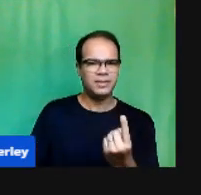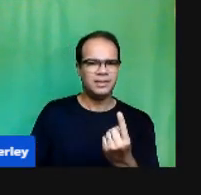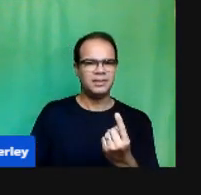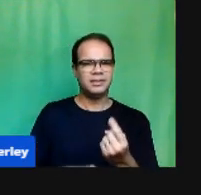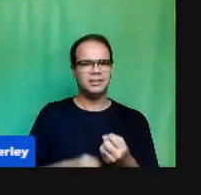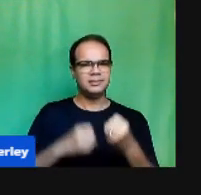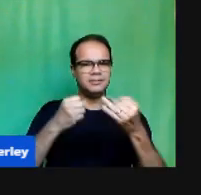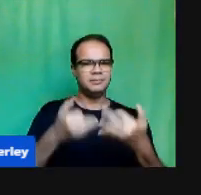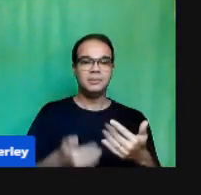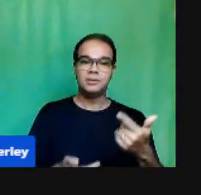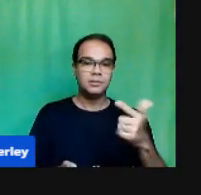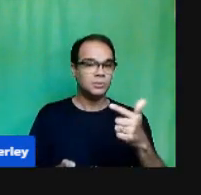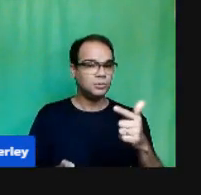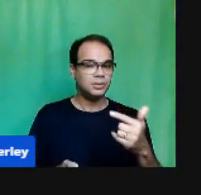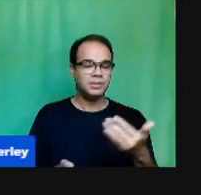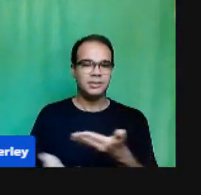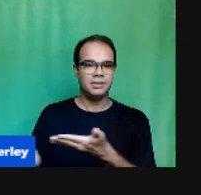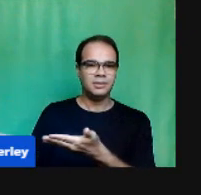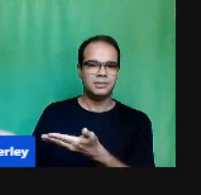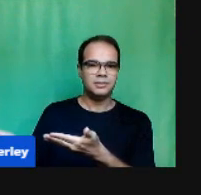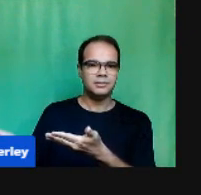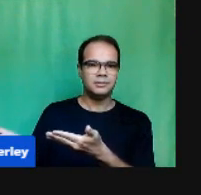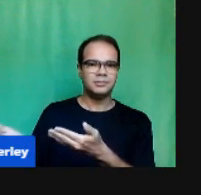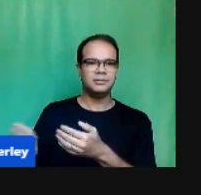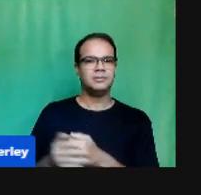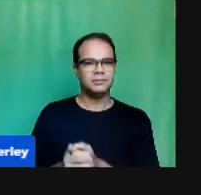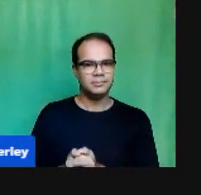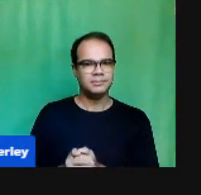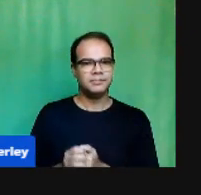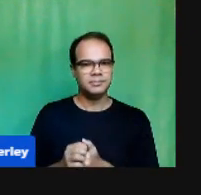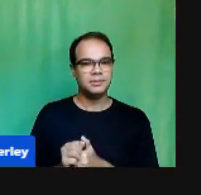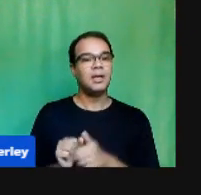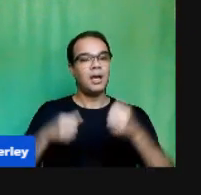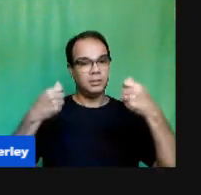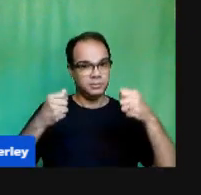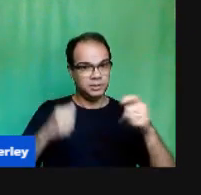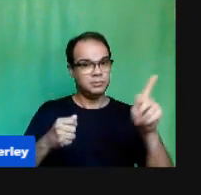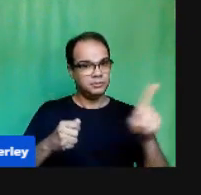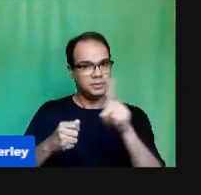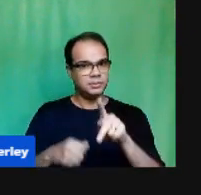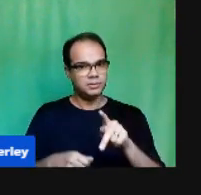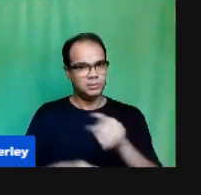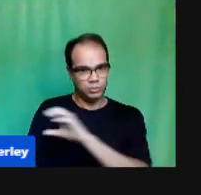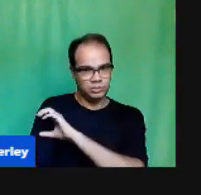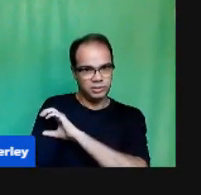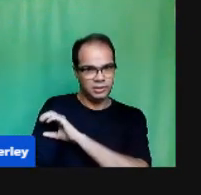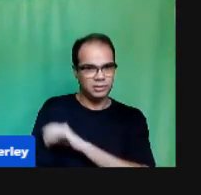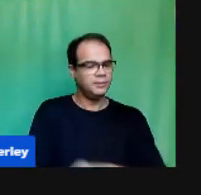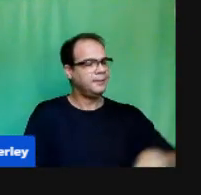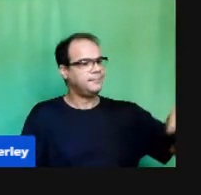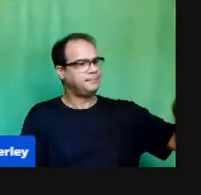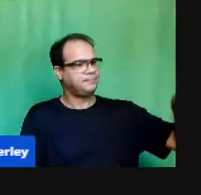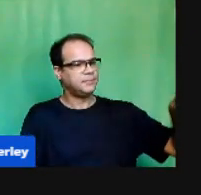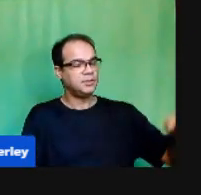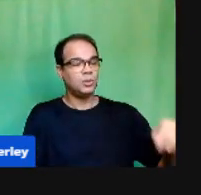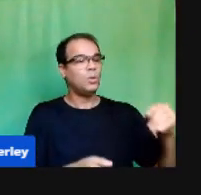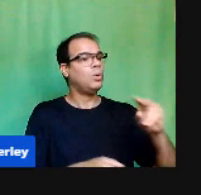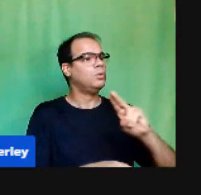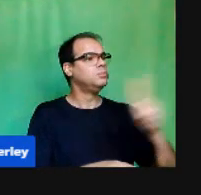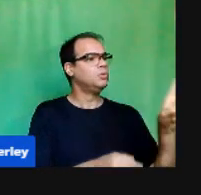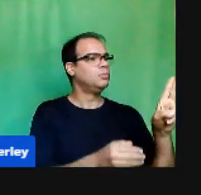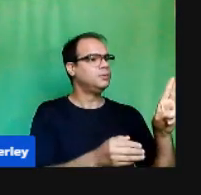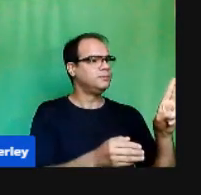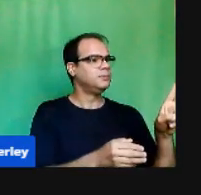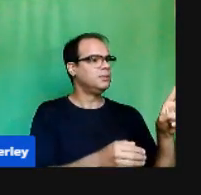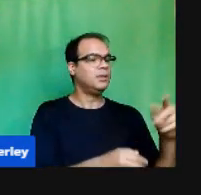Levar essa demanda Até ao grupo De coordenação Da escola Para que possam Para que possam